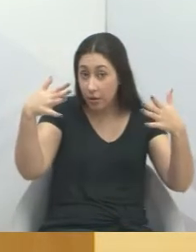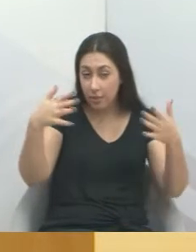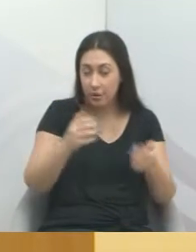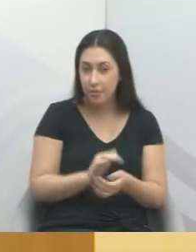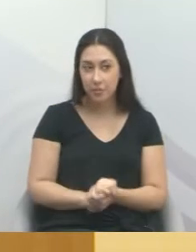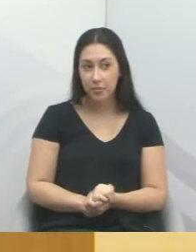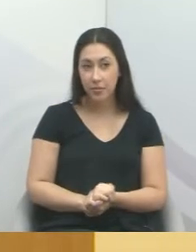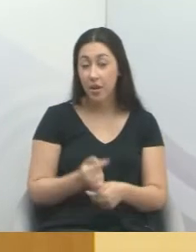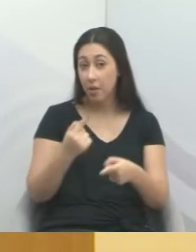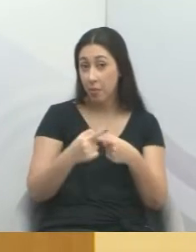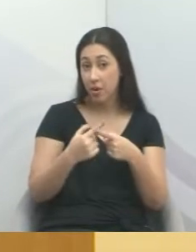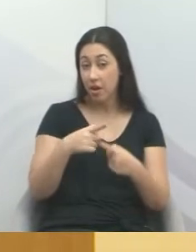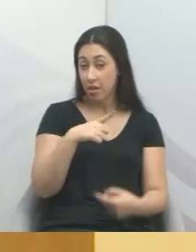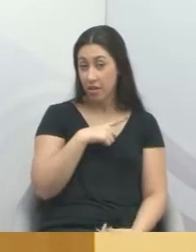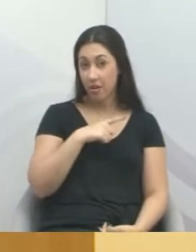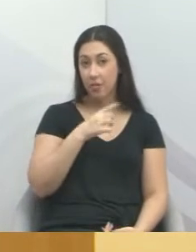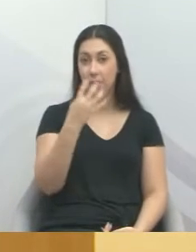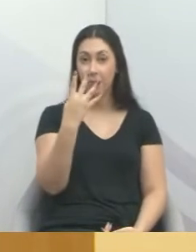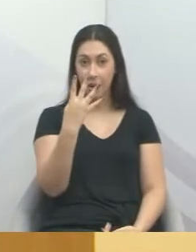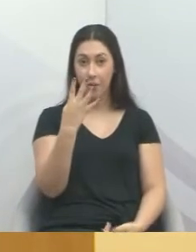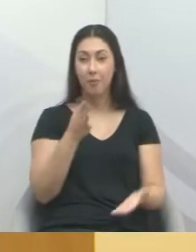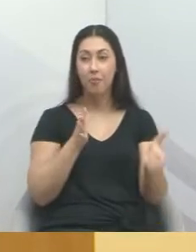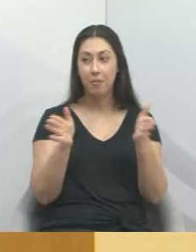porque eu tenho quatro mandatos,